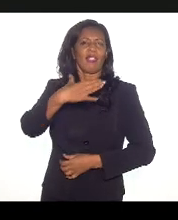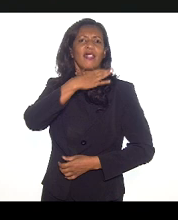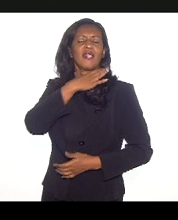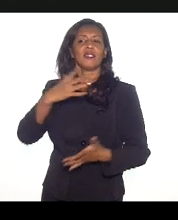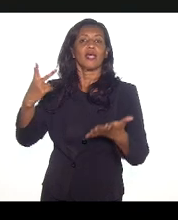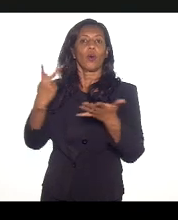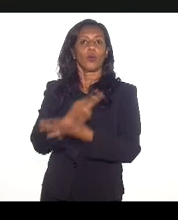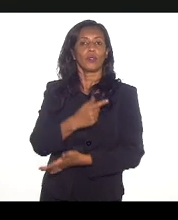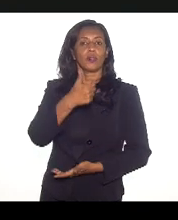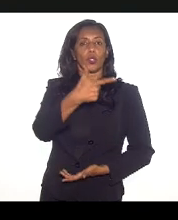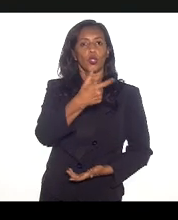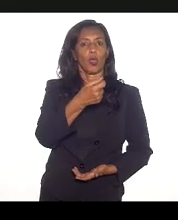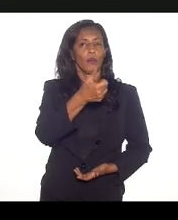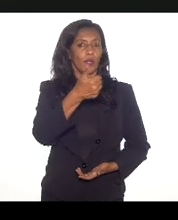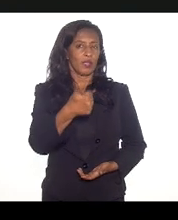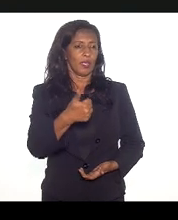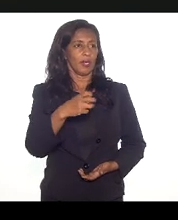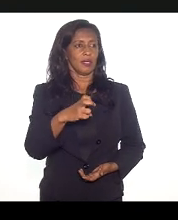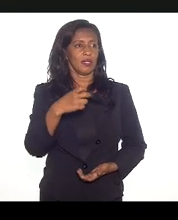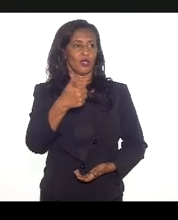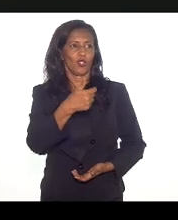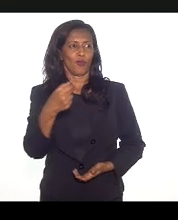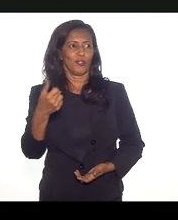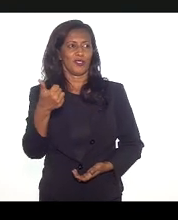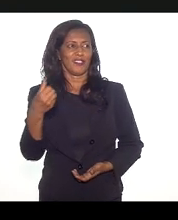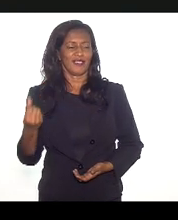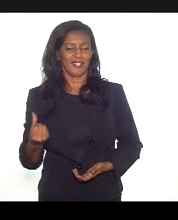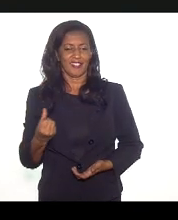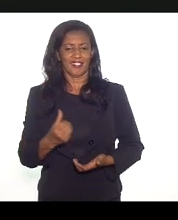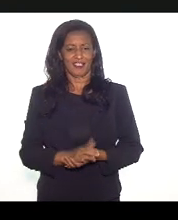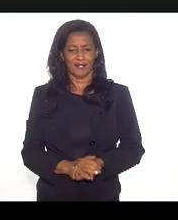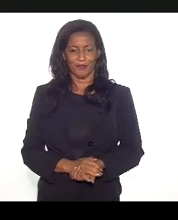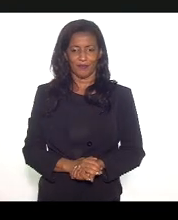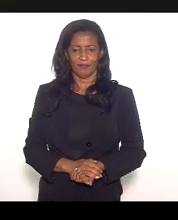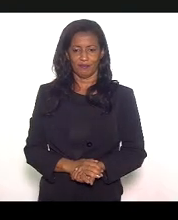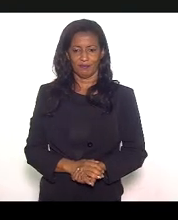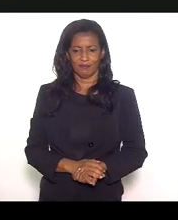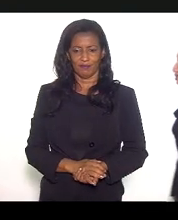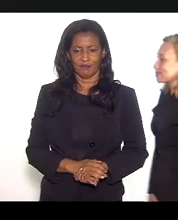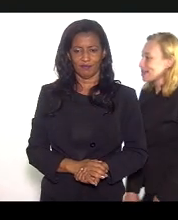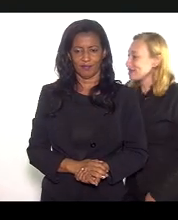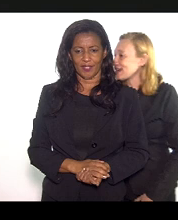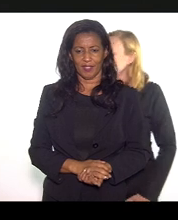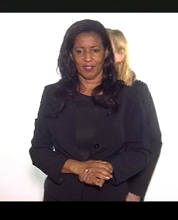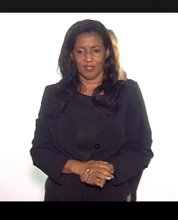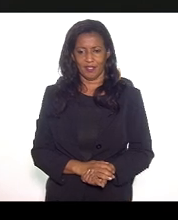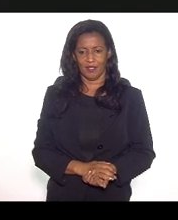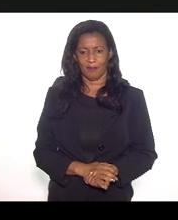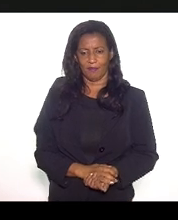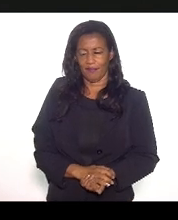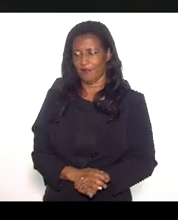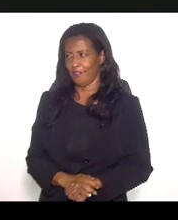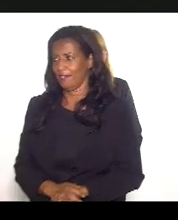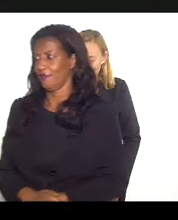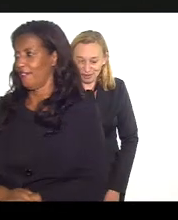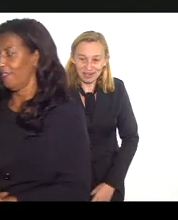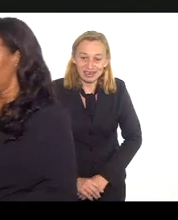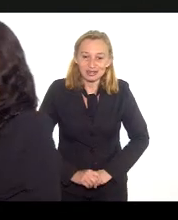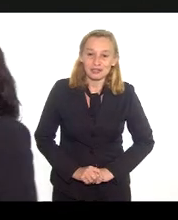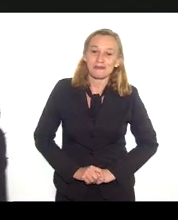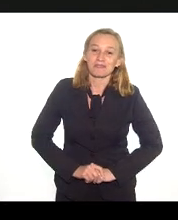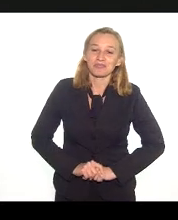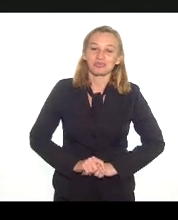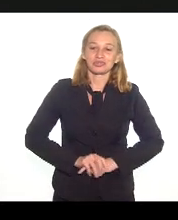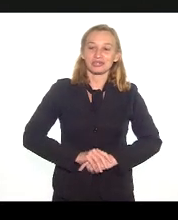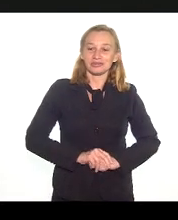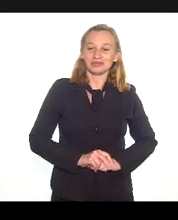2016, 2017, não foi o CMS, foi o total da receita. Foi principalmente a queda do preço do barril do petróleo de mais